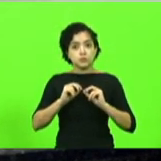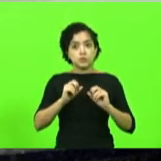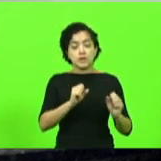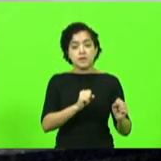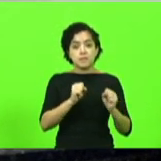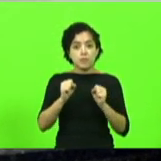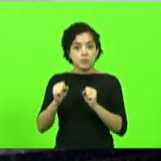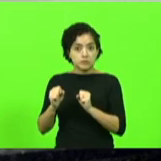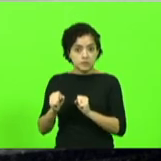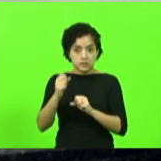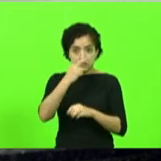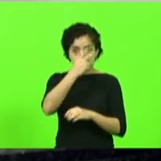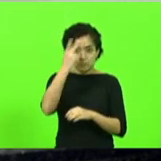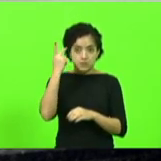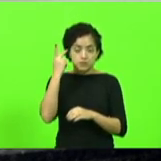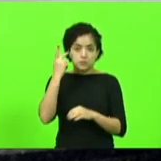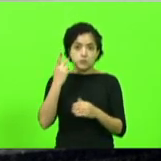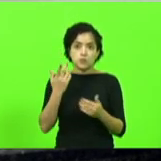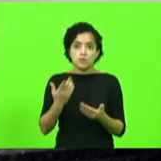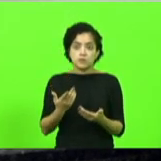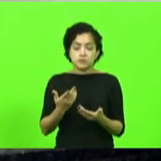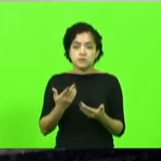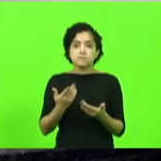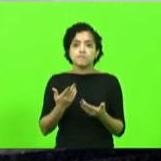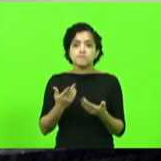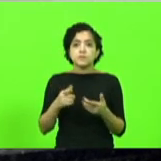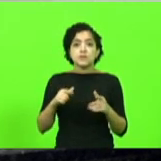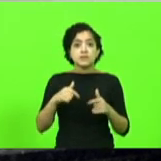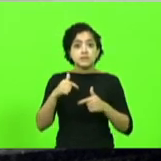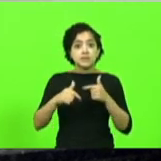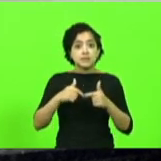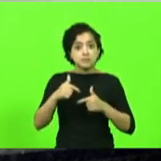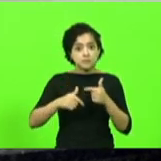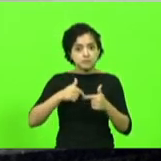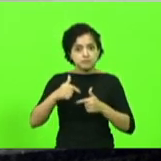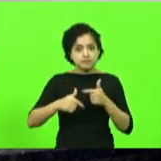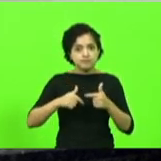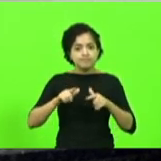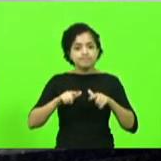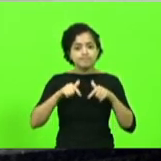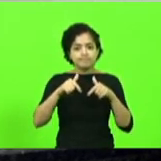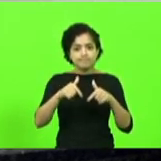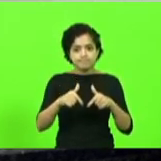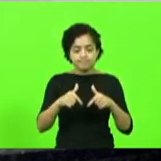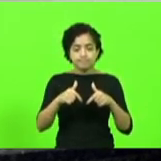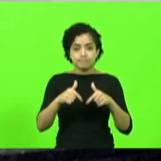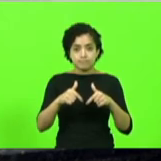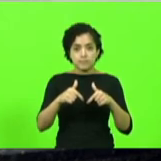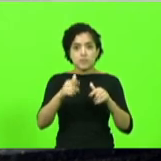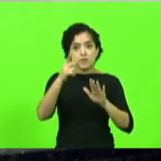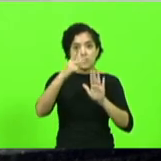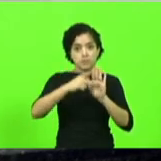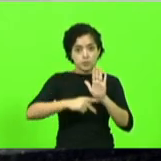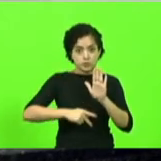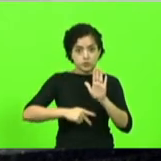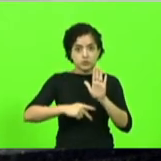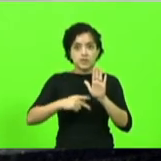pessoas como indivíduos e ativistas da causa por meio de projetos